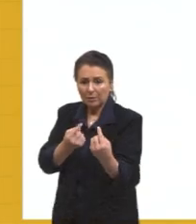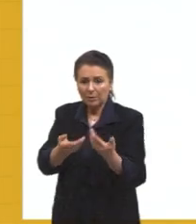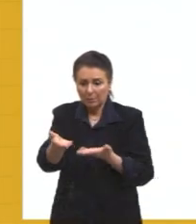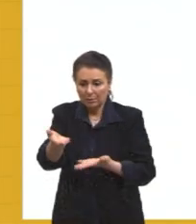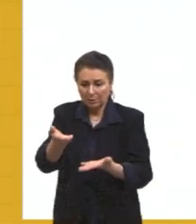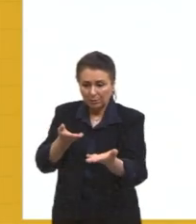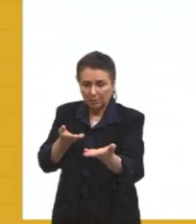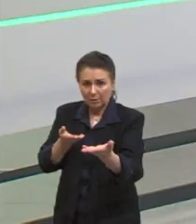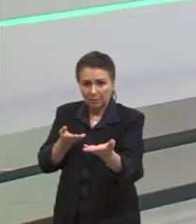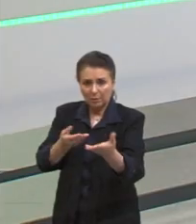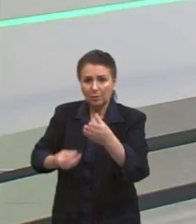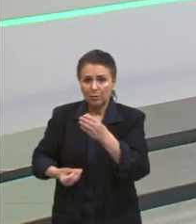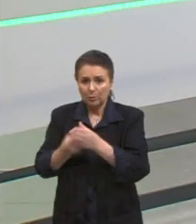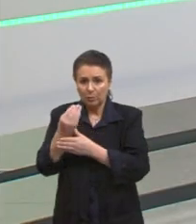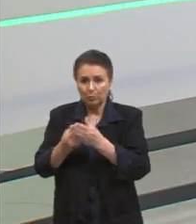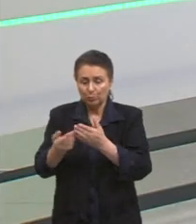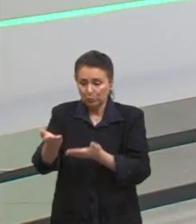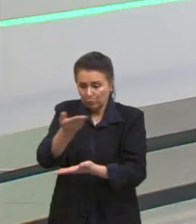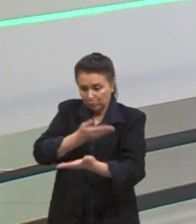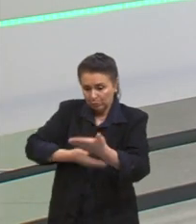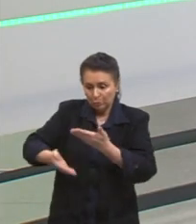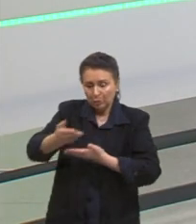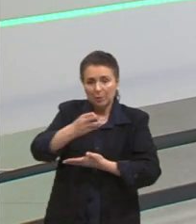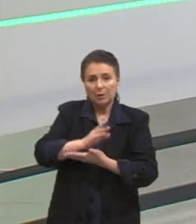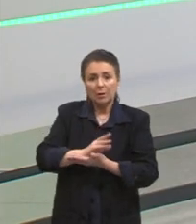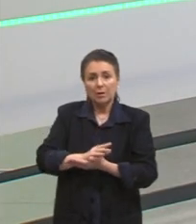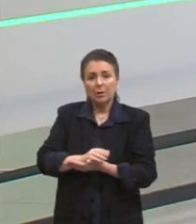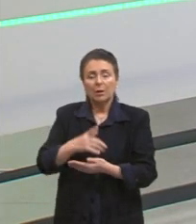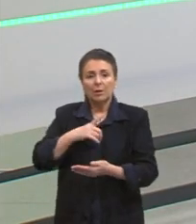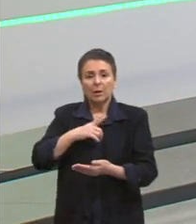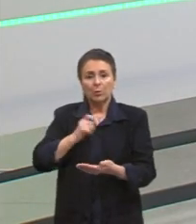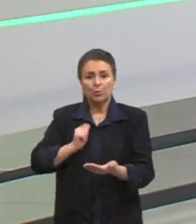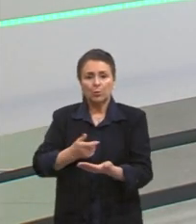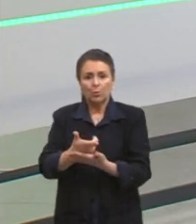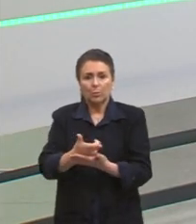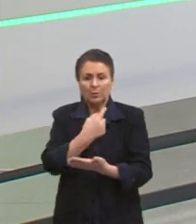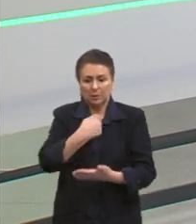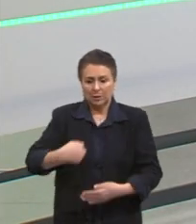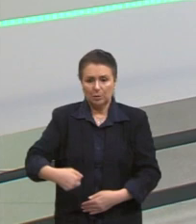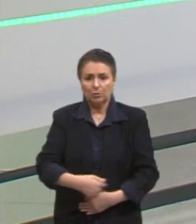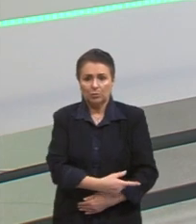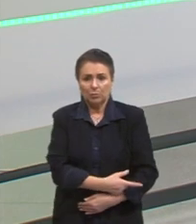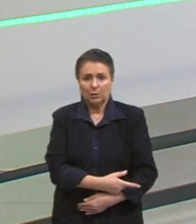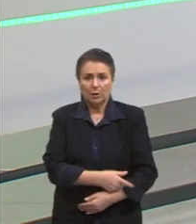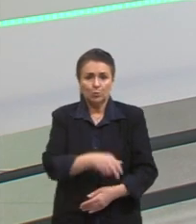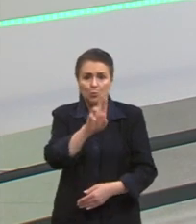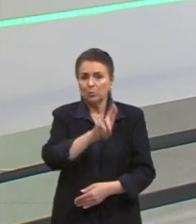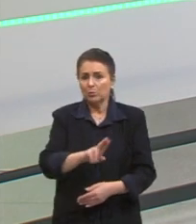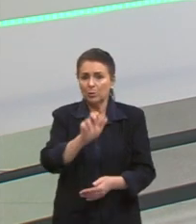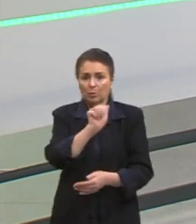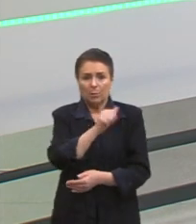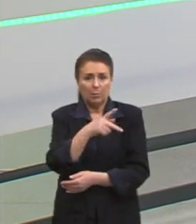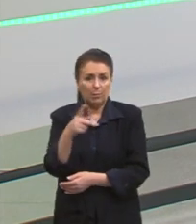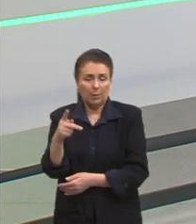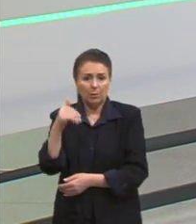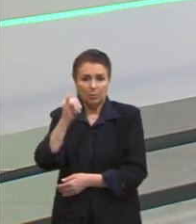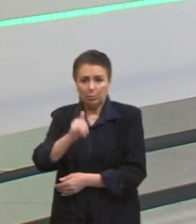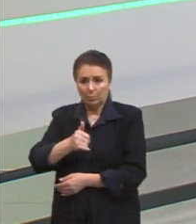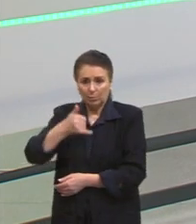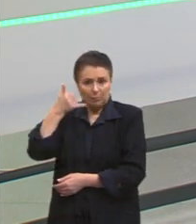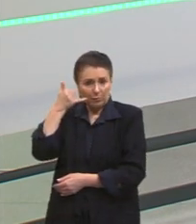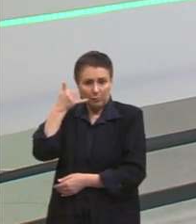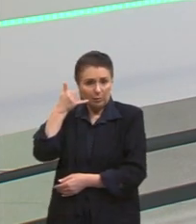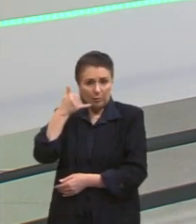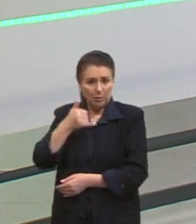transação, eu consigo, por um aplicativo, comprar direto da China em poucos dias, né, uma semana, duas, já está chegando o produto na minha casa, tá.